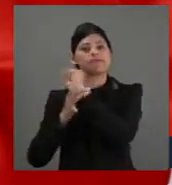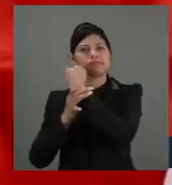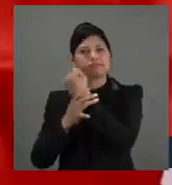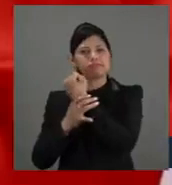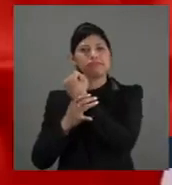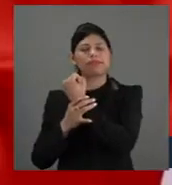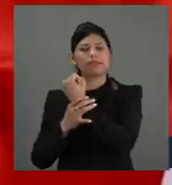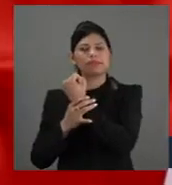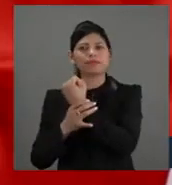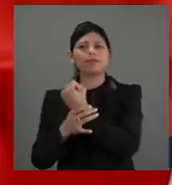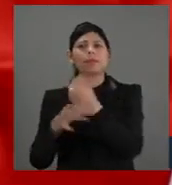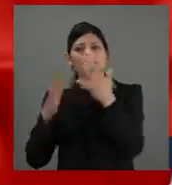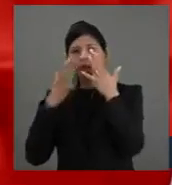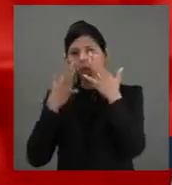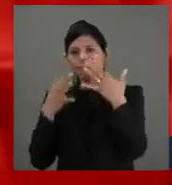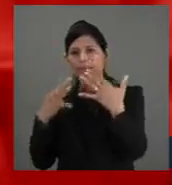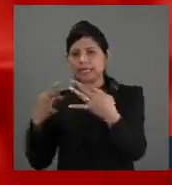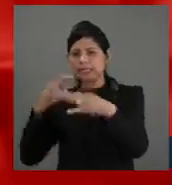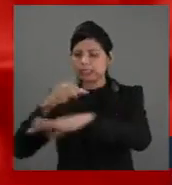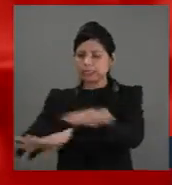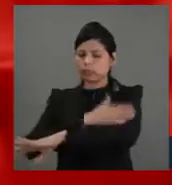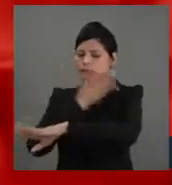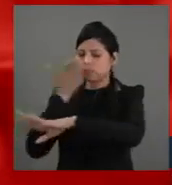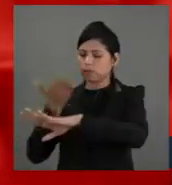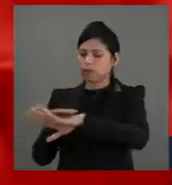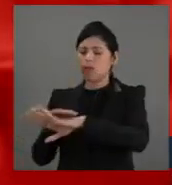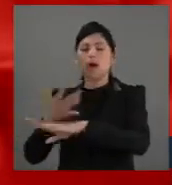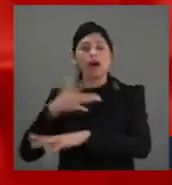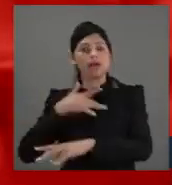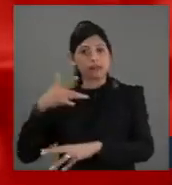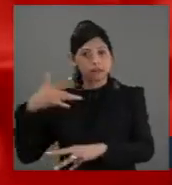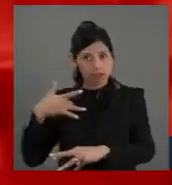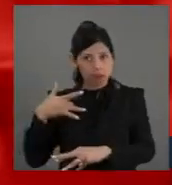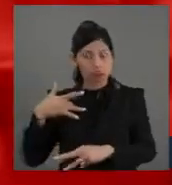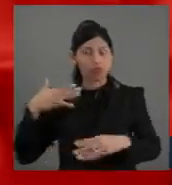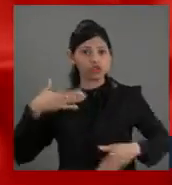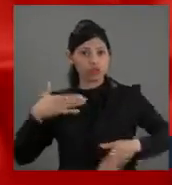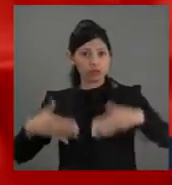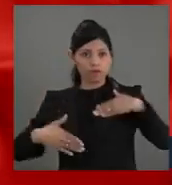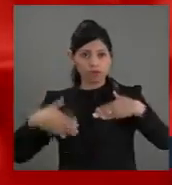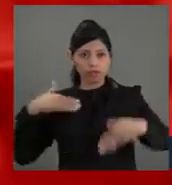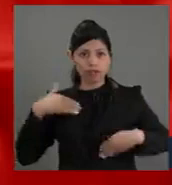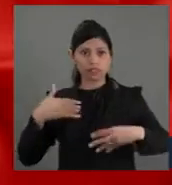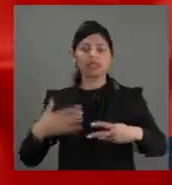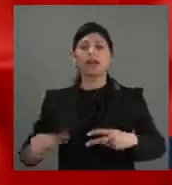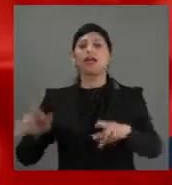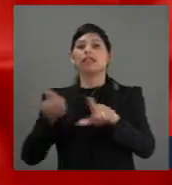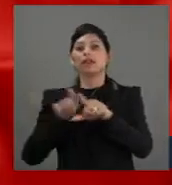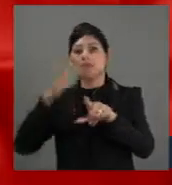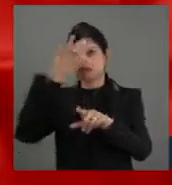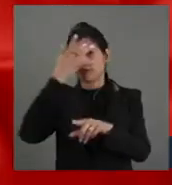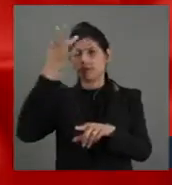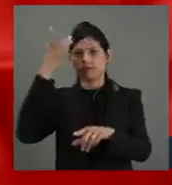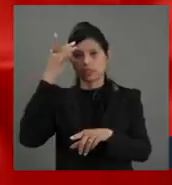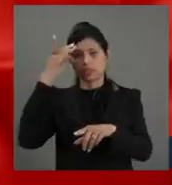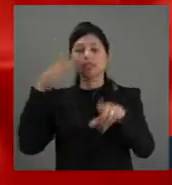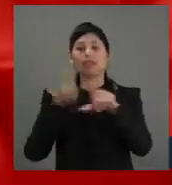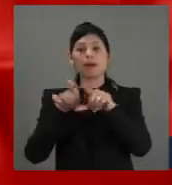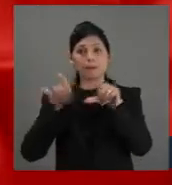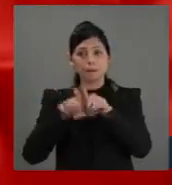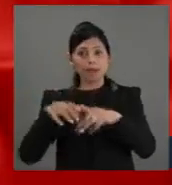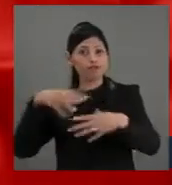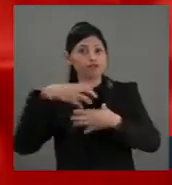atenção integral à saúde física, mental e emocional dos idosos. O